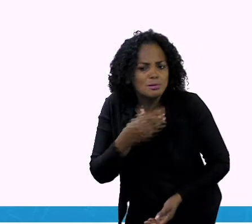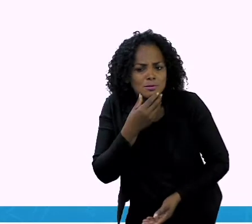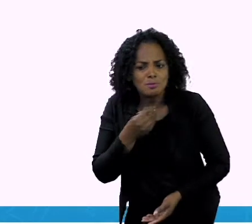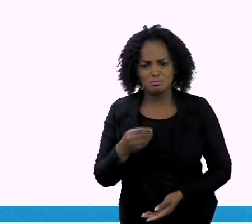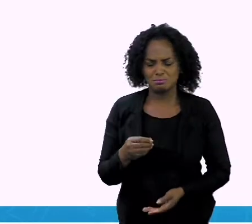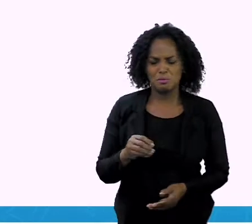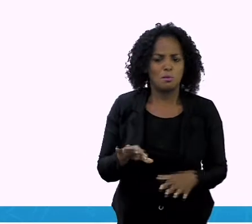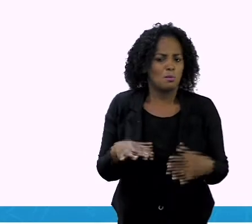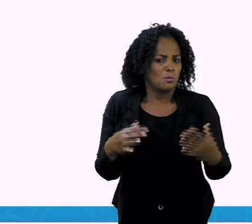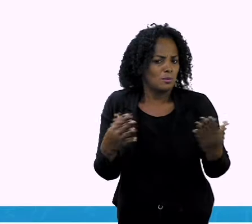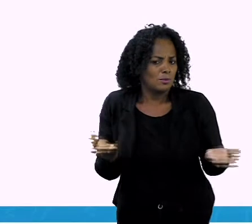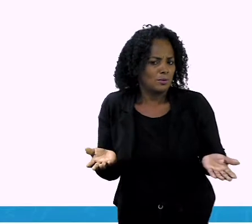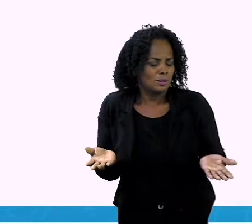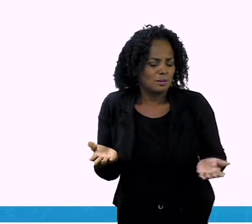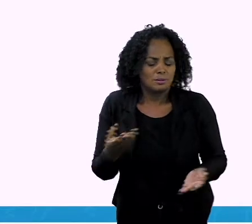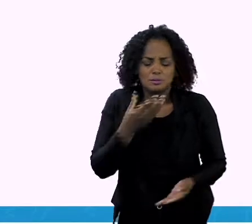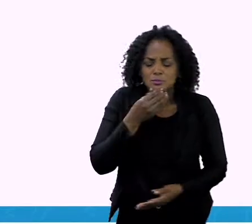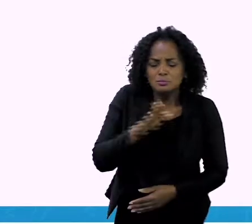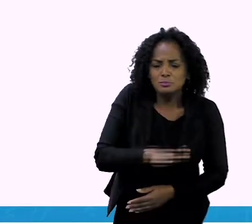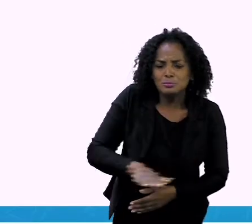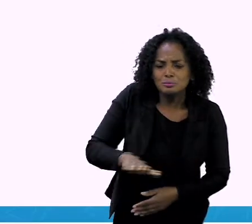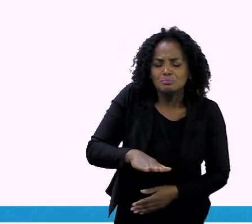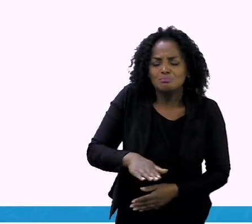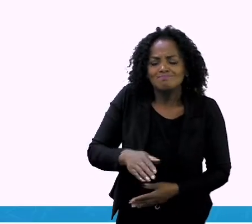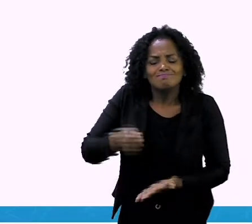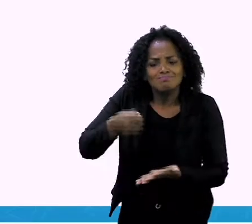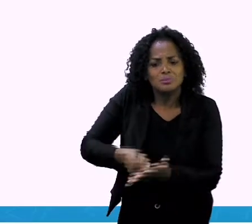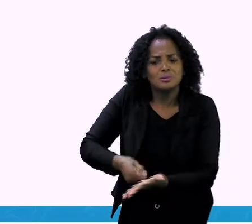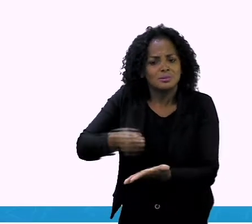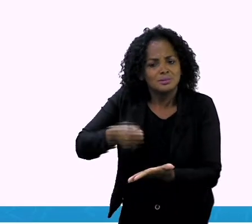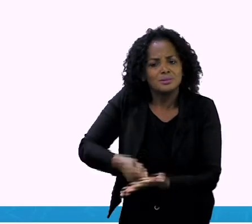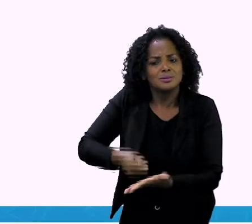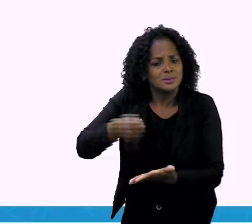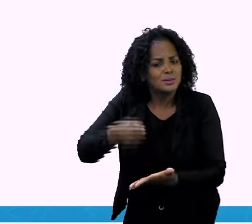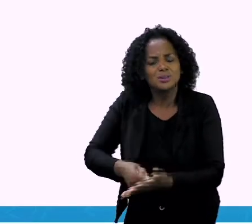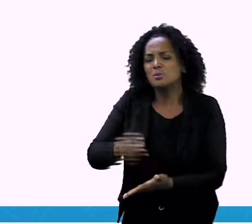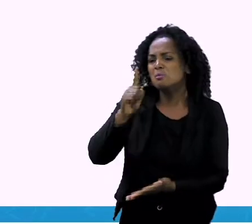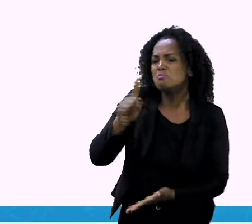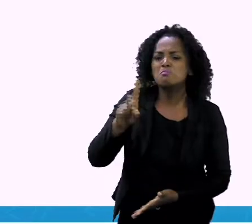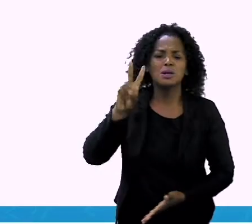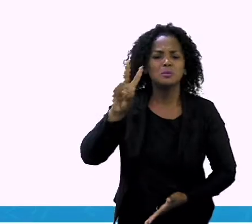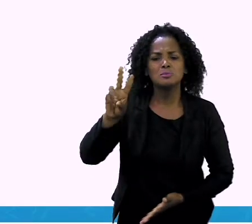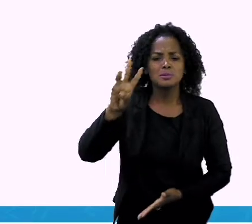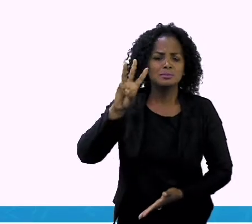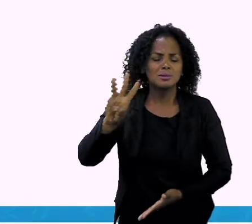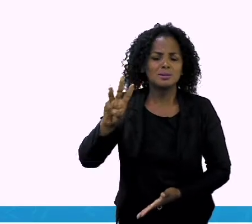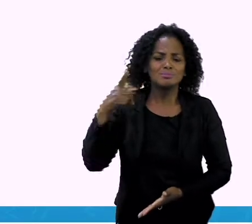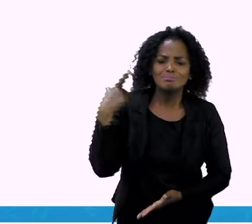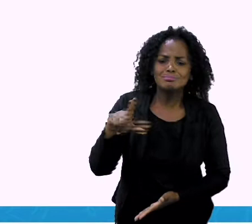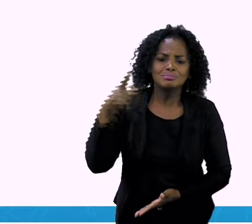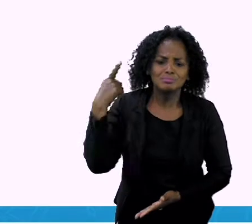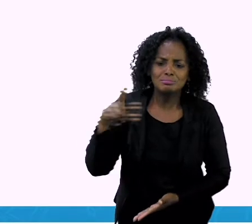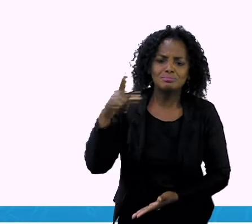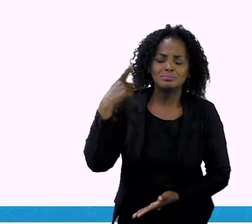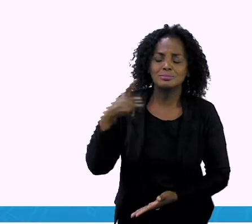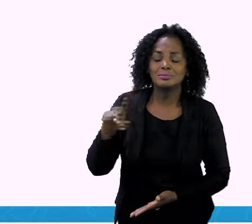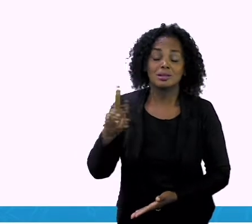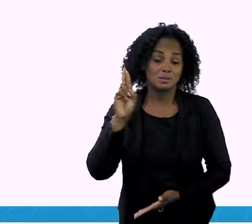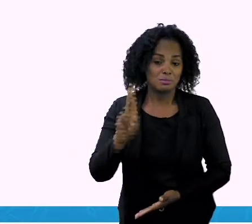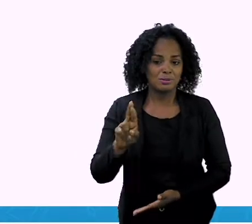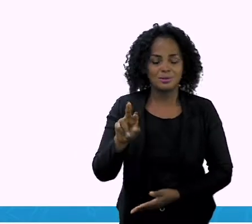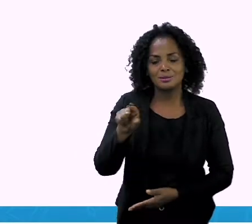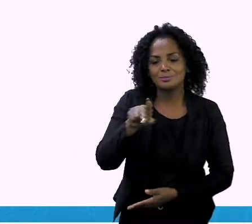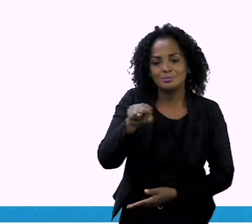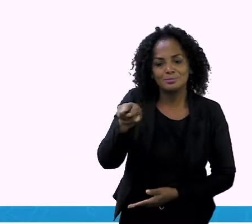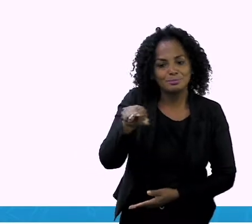Ora essa. Catapimba ainda insistiu umas duas ou três vezes. A